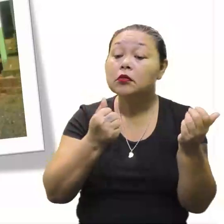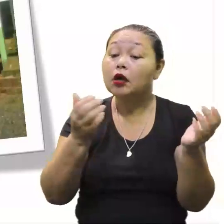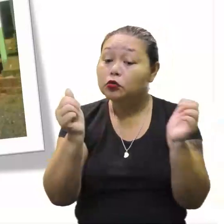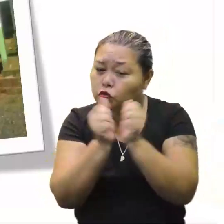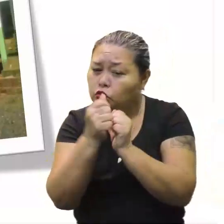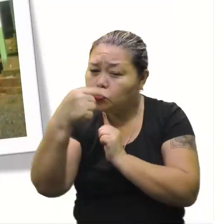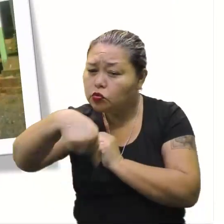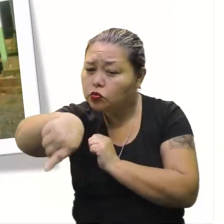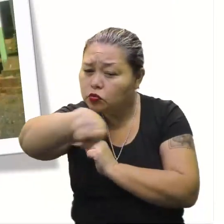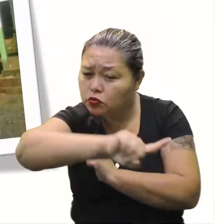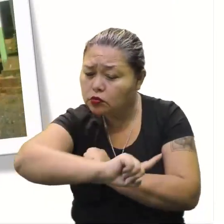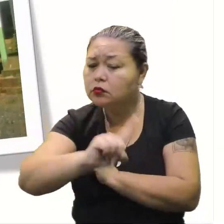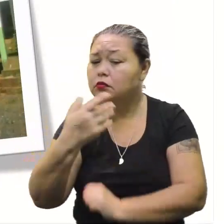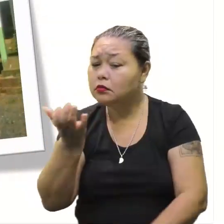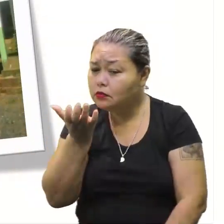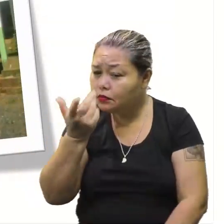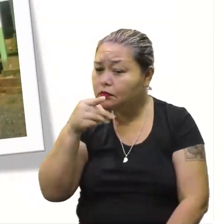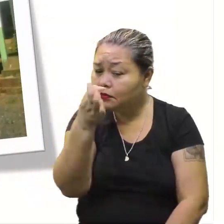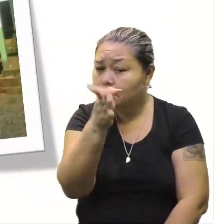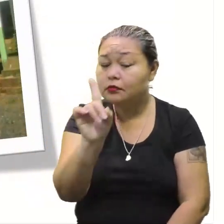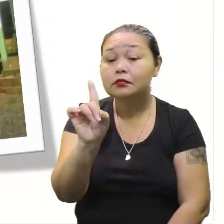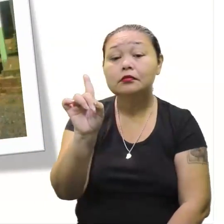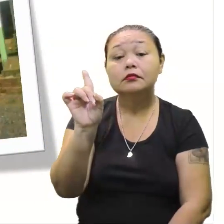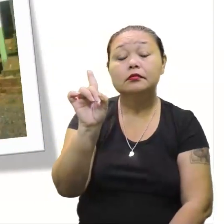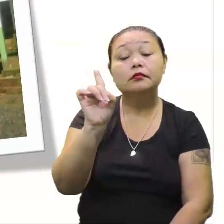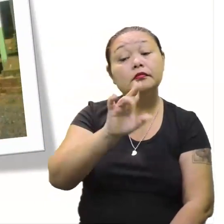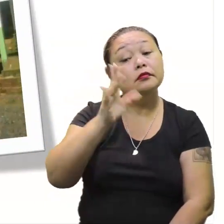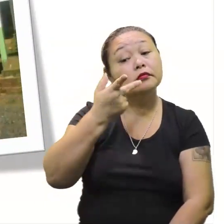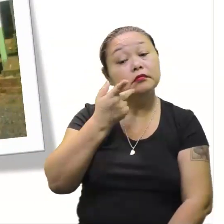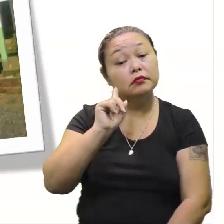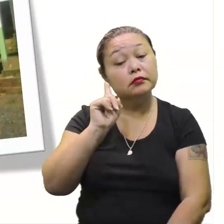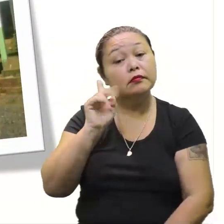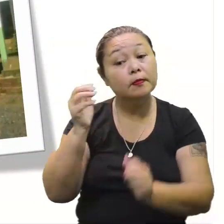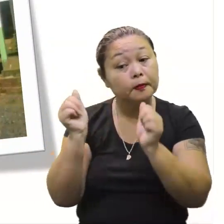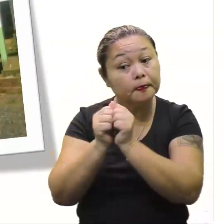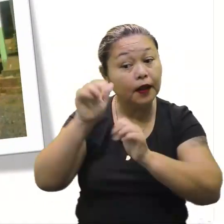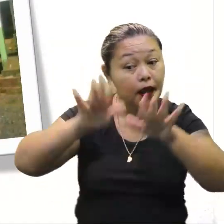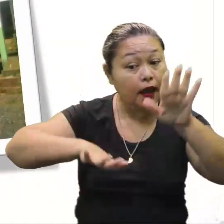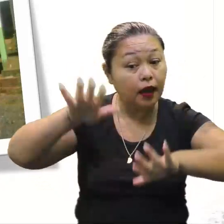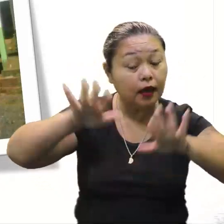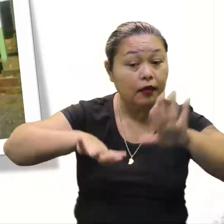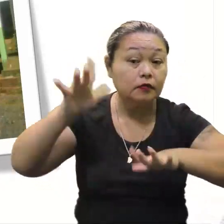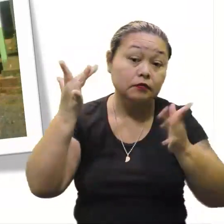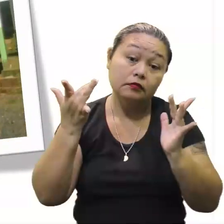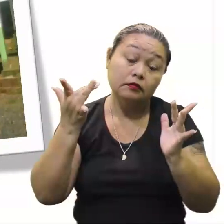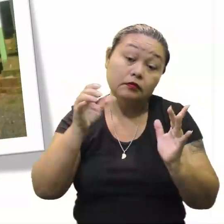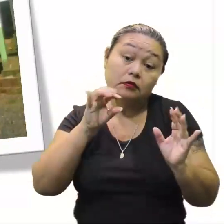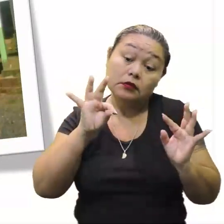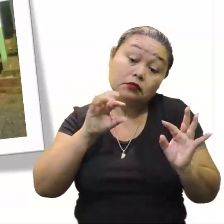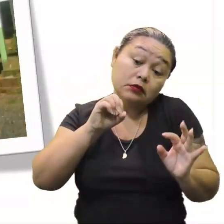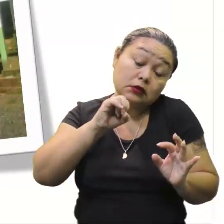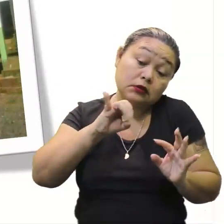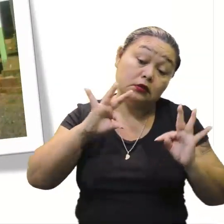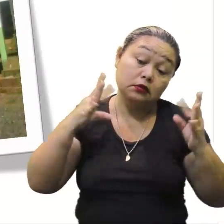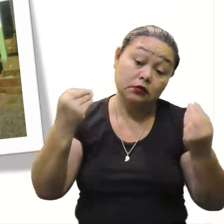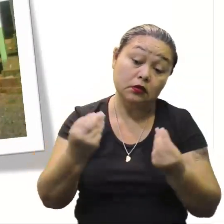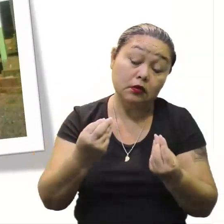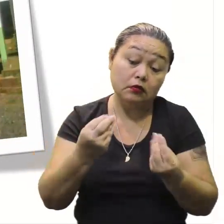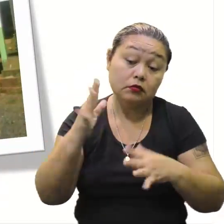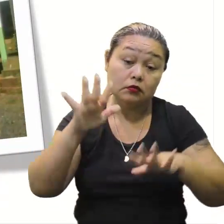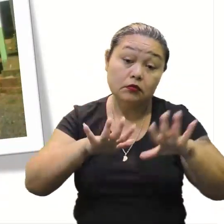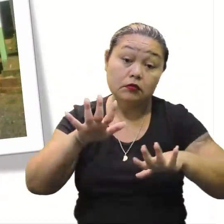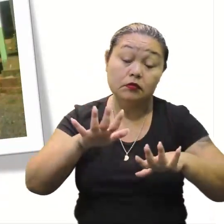pouca, não, viu? Vocês podem ter certeza. Quem sabe? Dizem que vamos chegar pertinho de algumas, né? Não sei se em todas, porque é meio